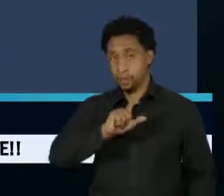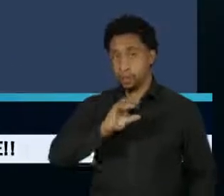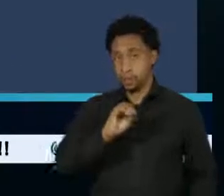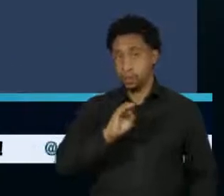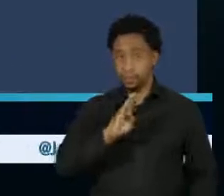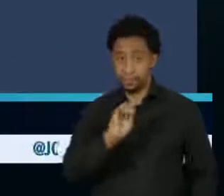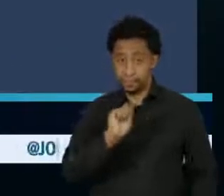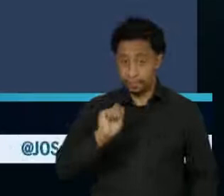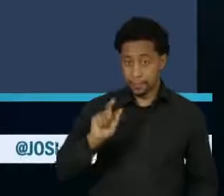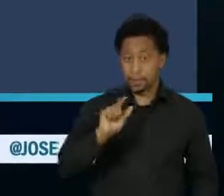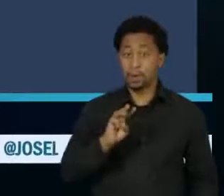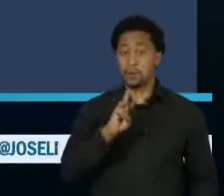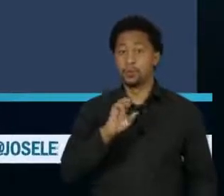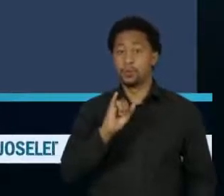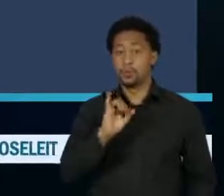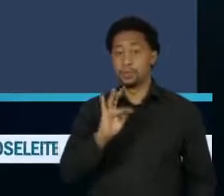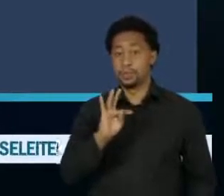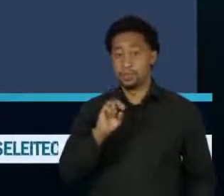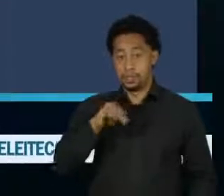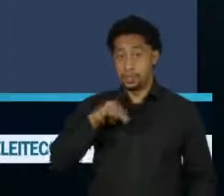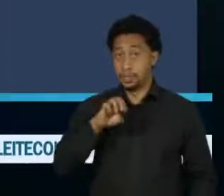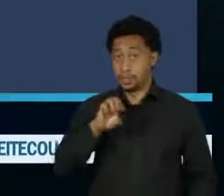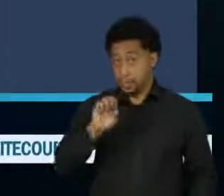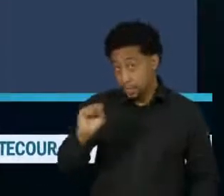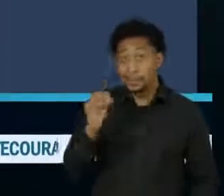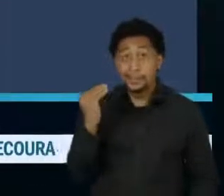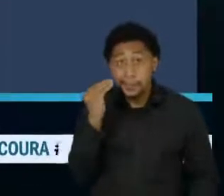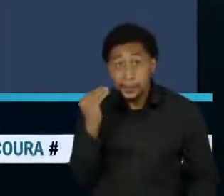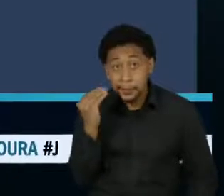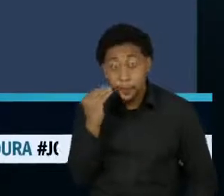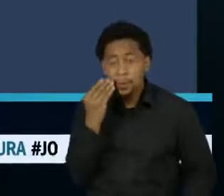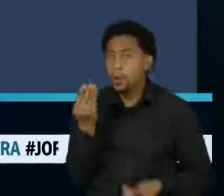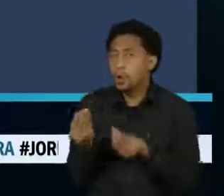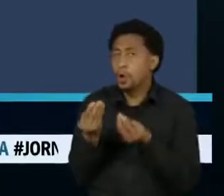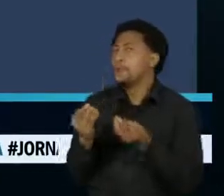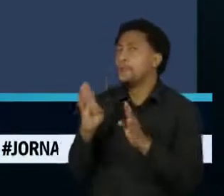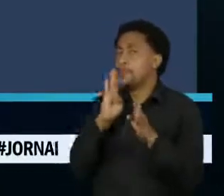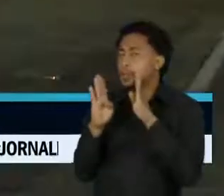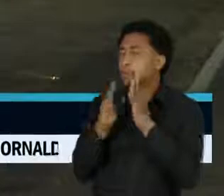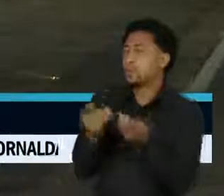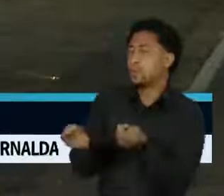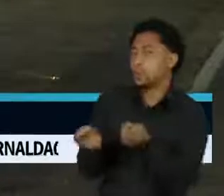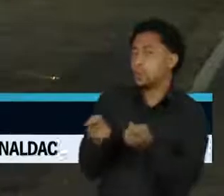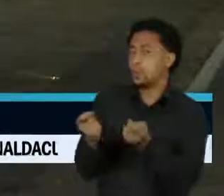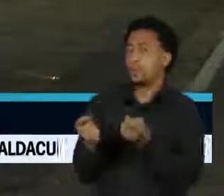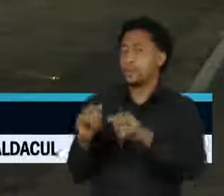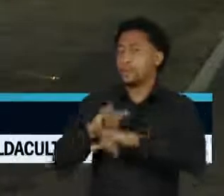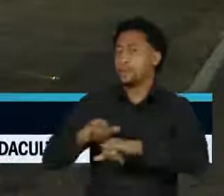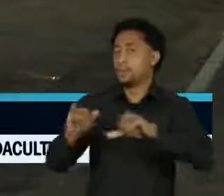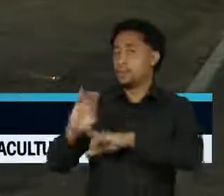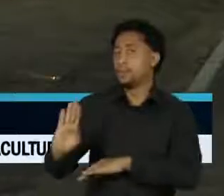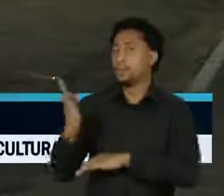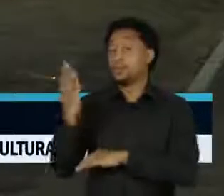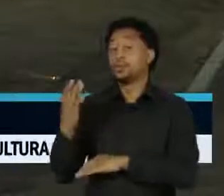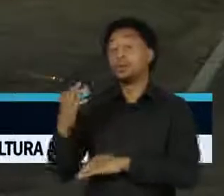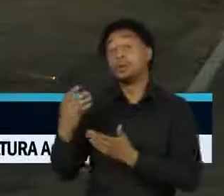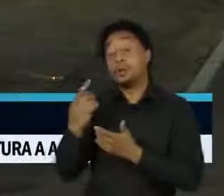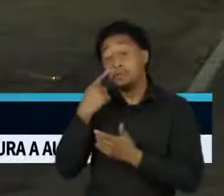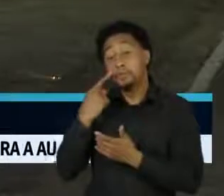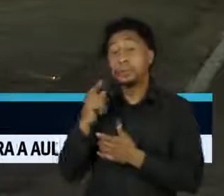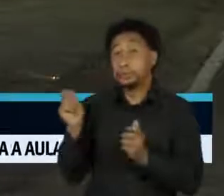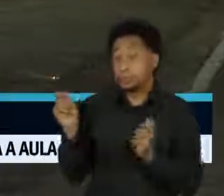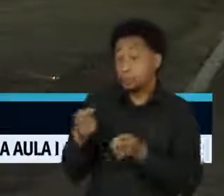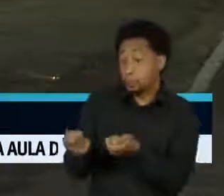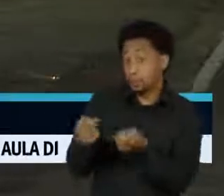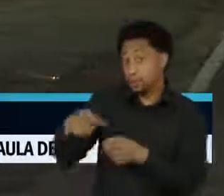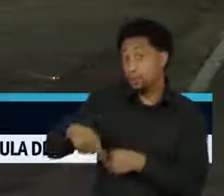controle implantados pelo Facebook para tentar garantir a integridade das eleições no Brasil. A organização não governamental criou